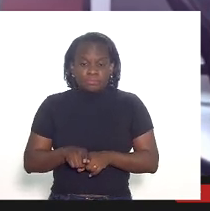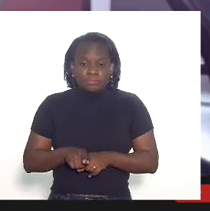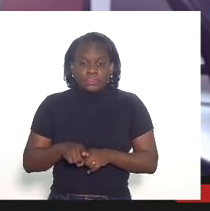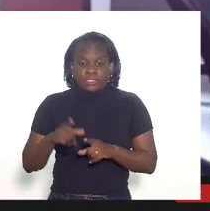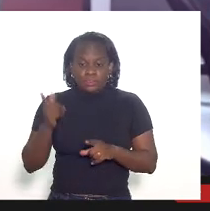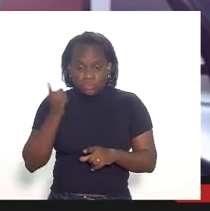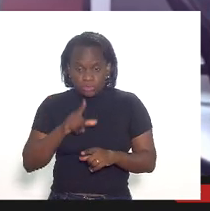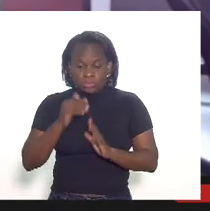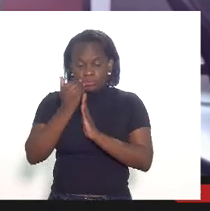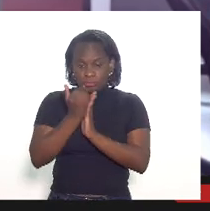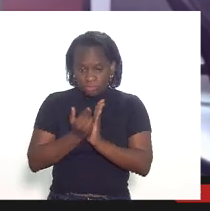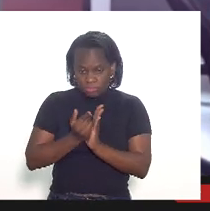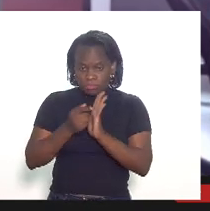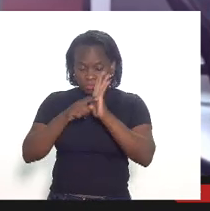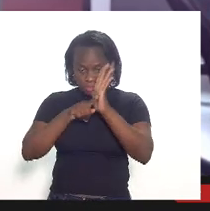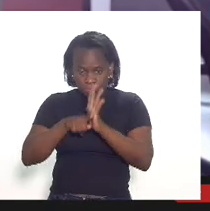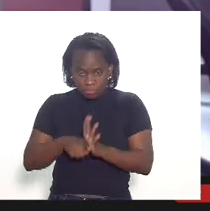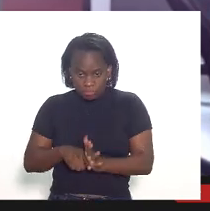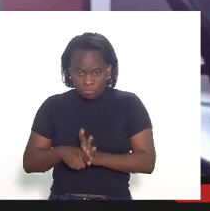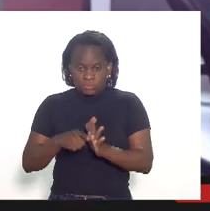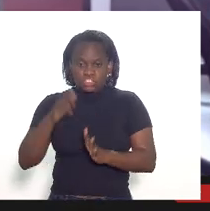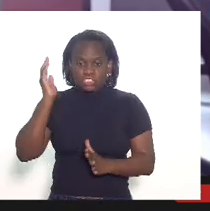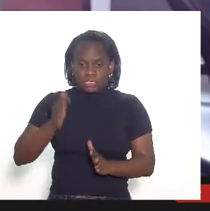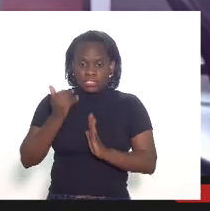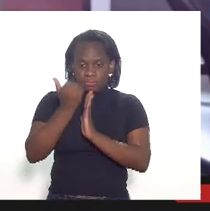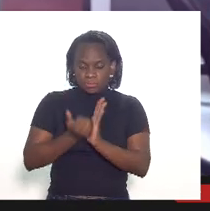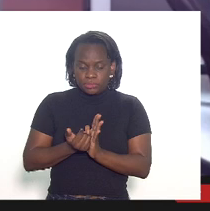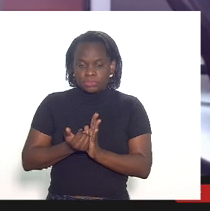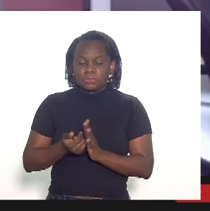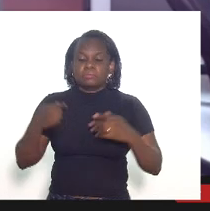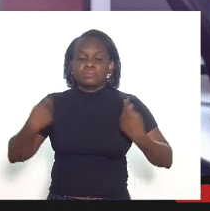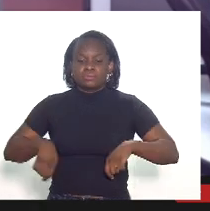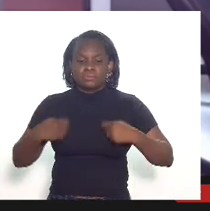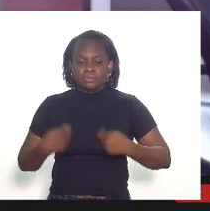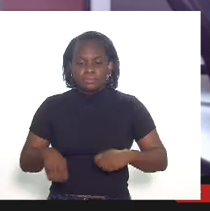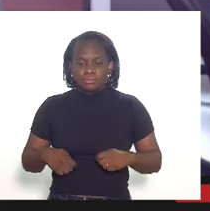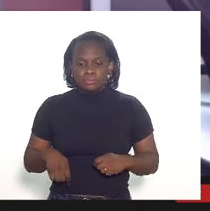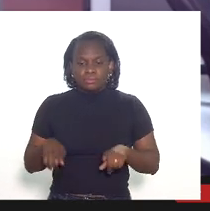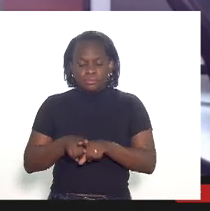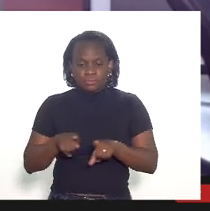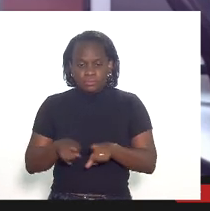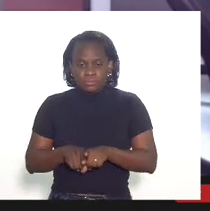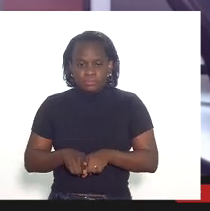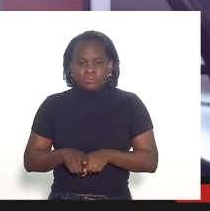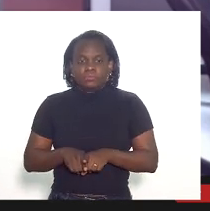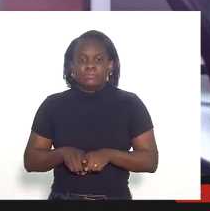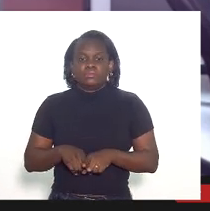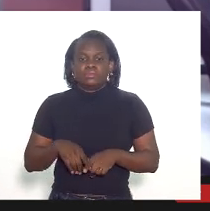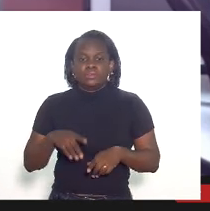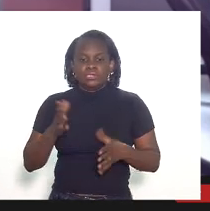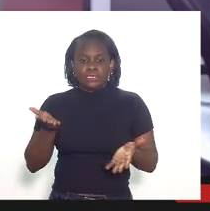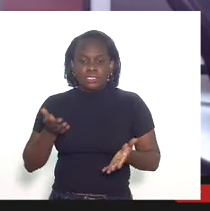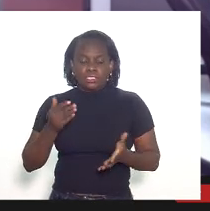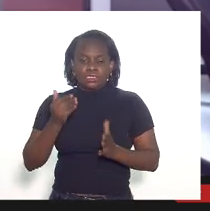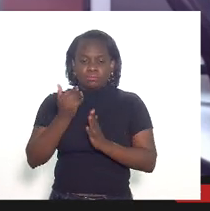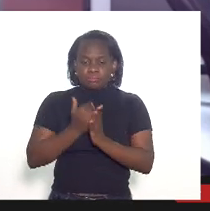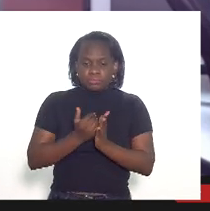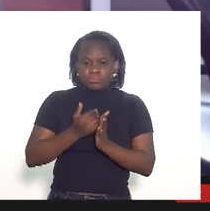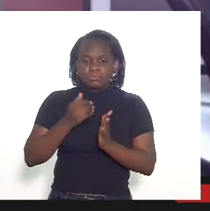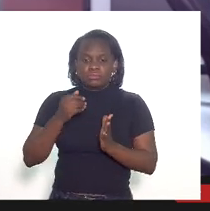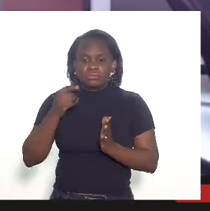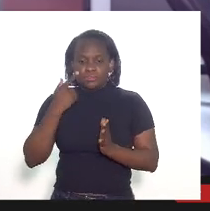auditoria de dedutibilidade direta era necessário também em caso de amortização e depreciação